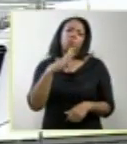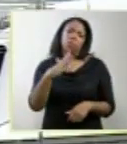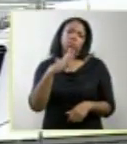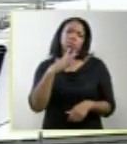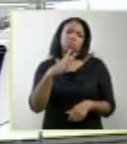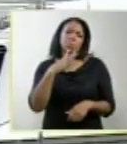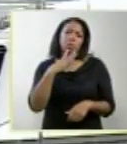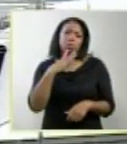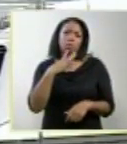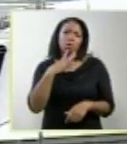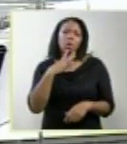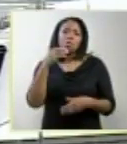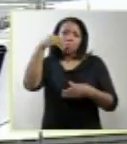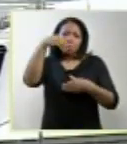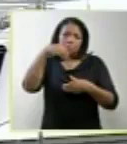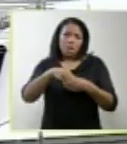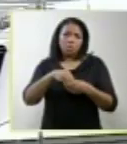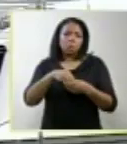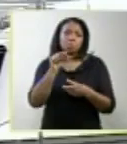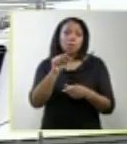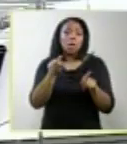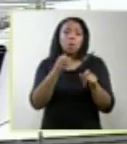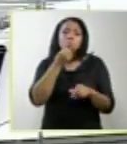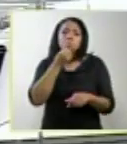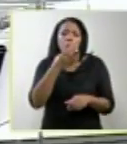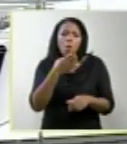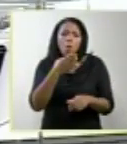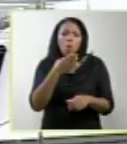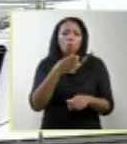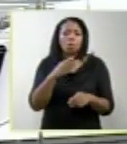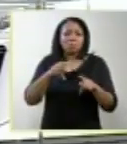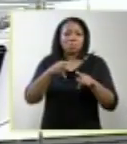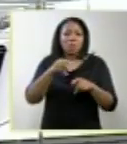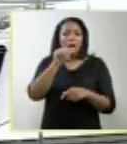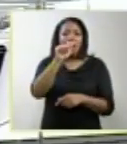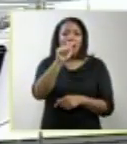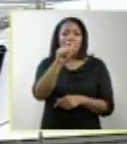dessa embriologia e, obviamente, um bom aparelho ultrassonográfico.